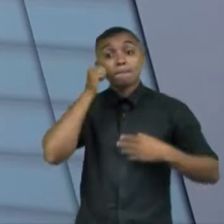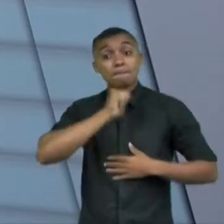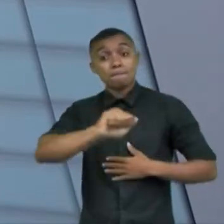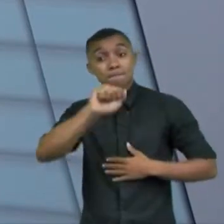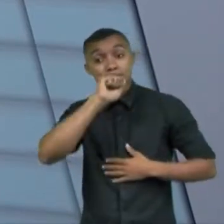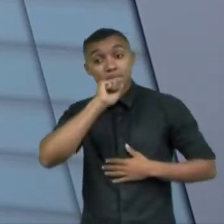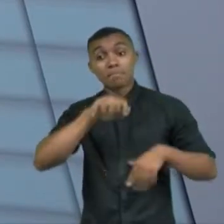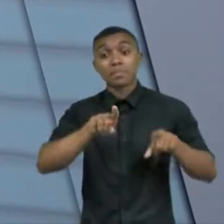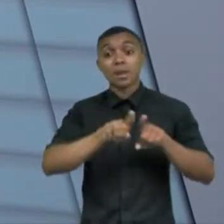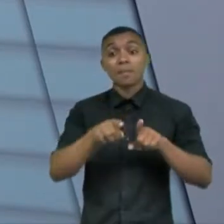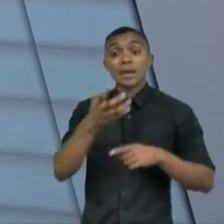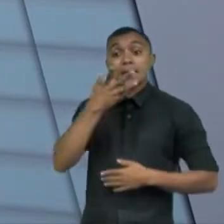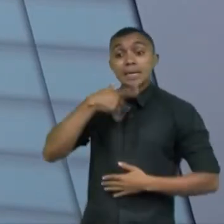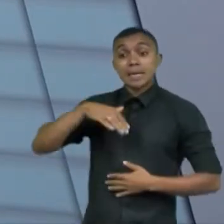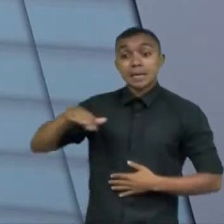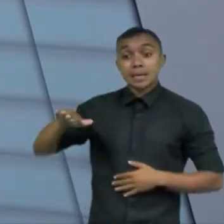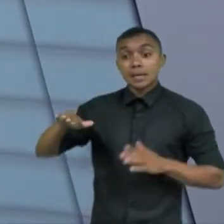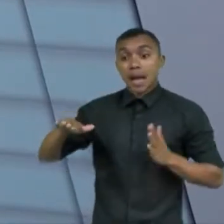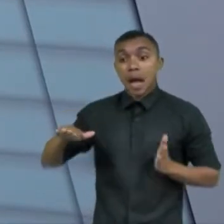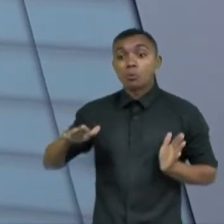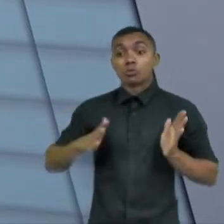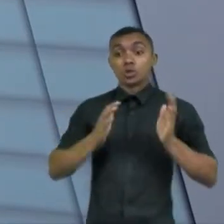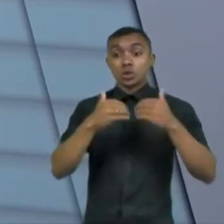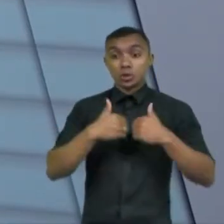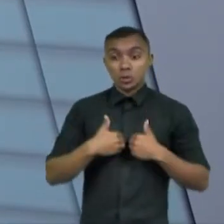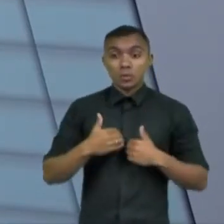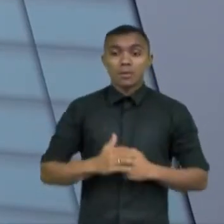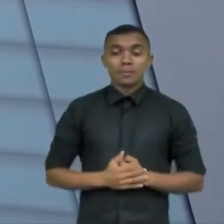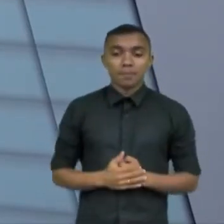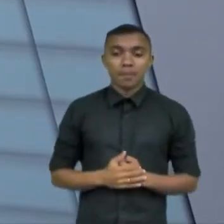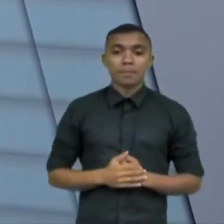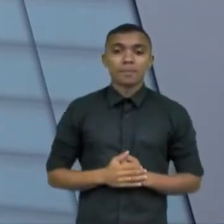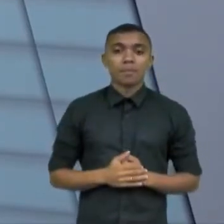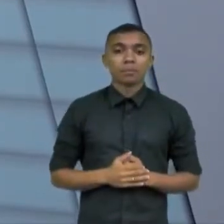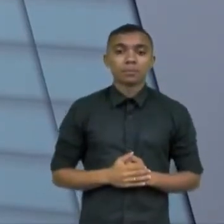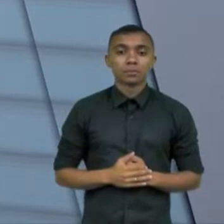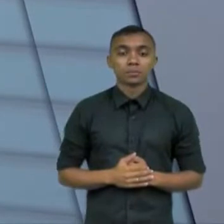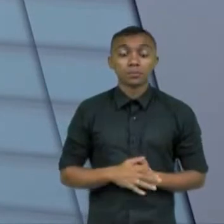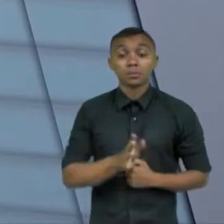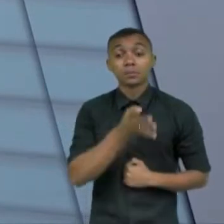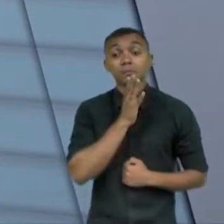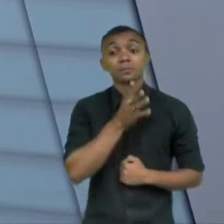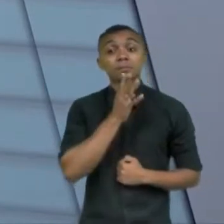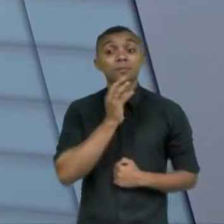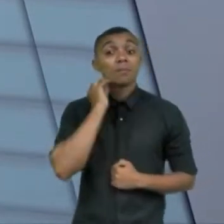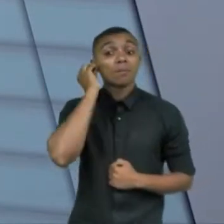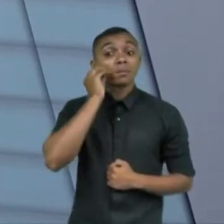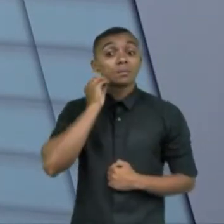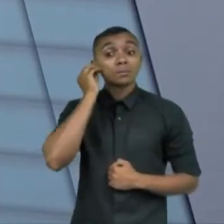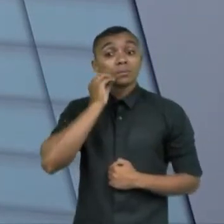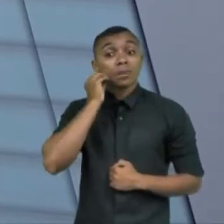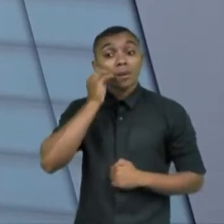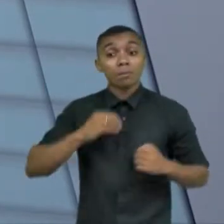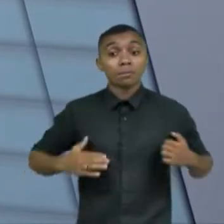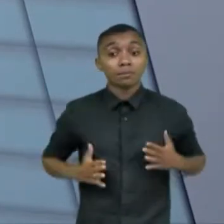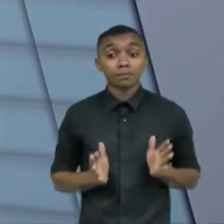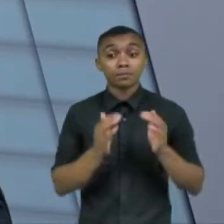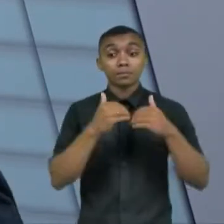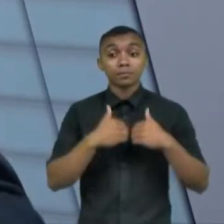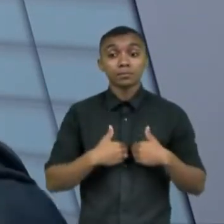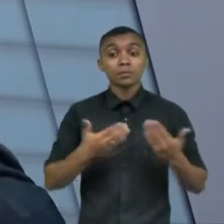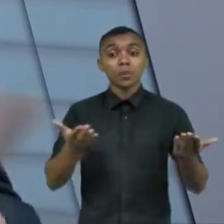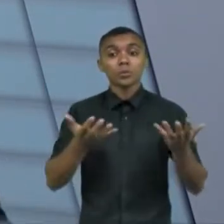portadora do autismo ela convive com o autismo e hoje